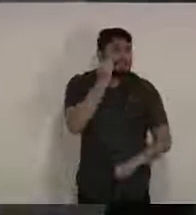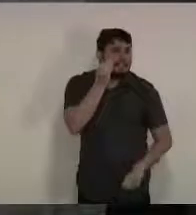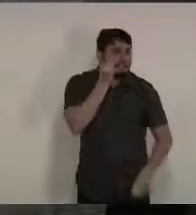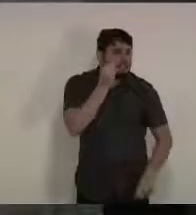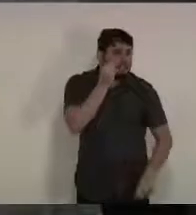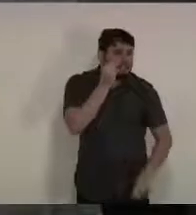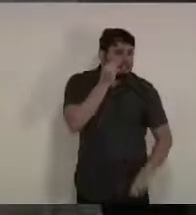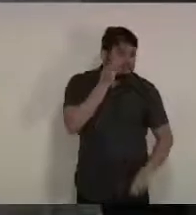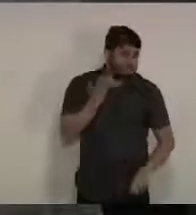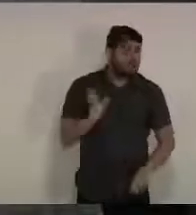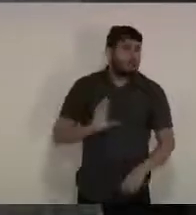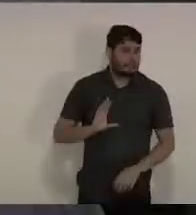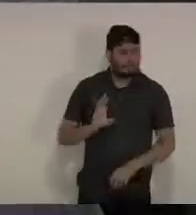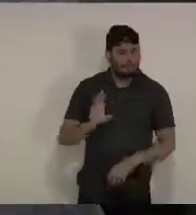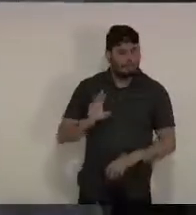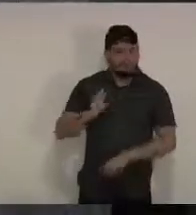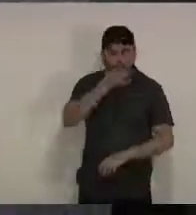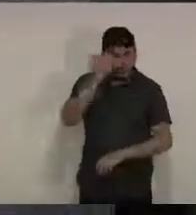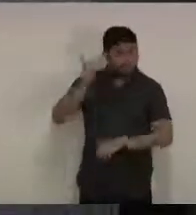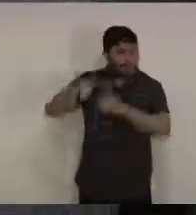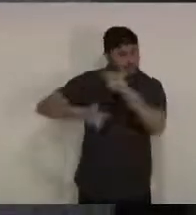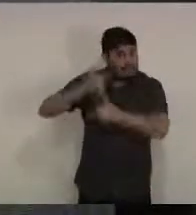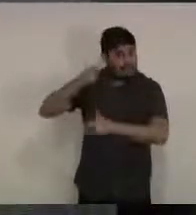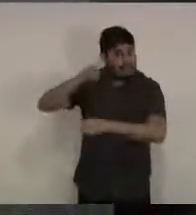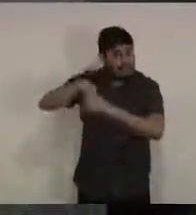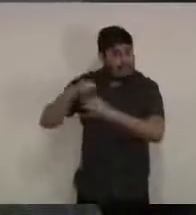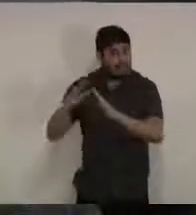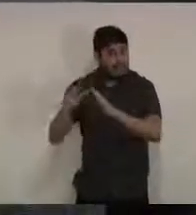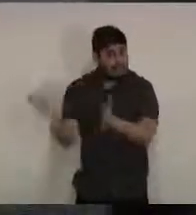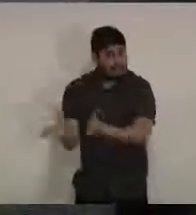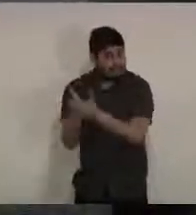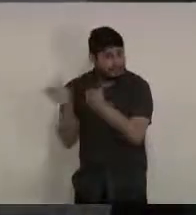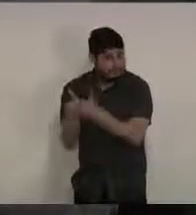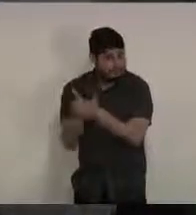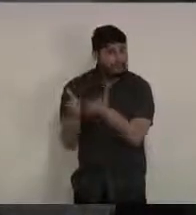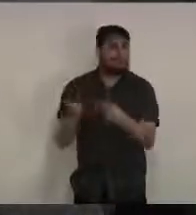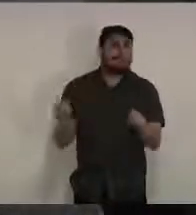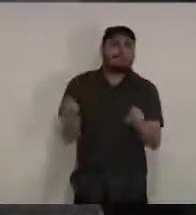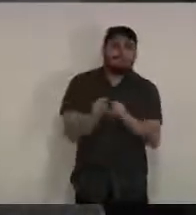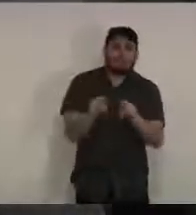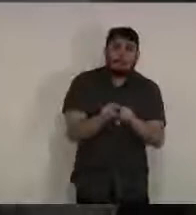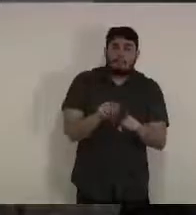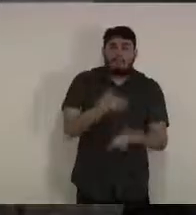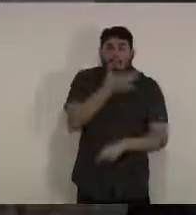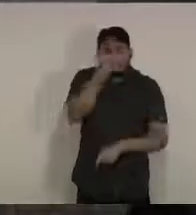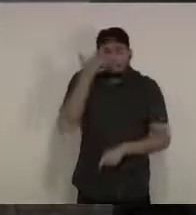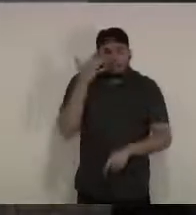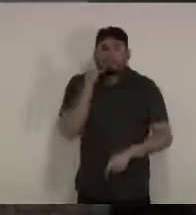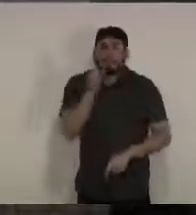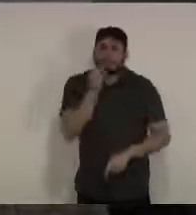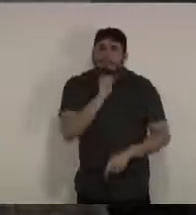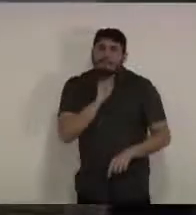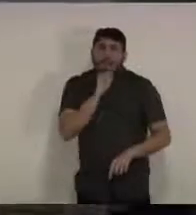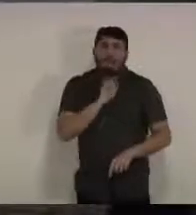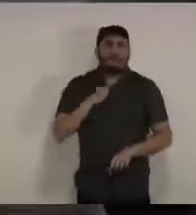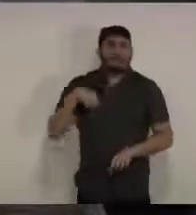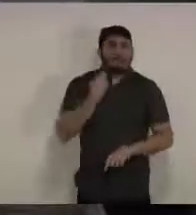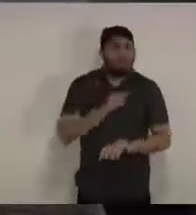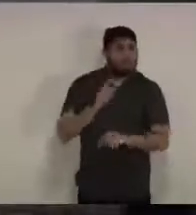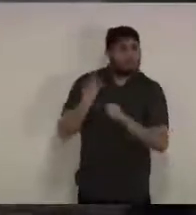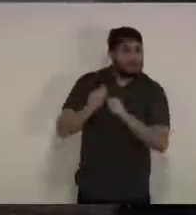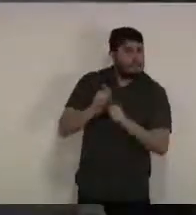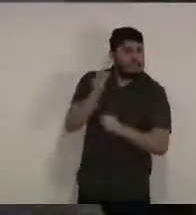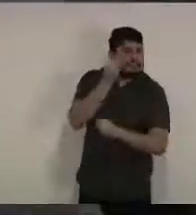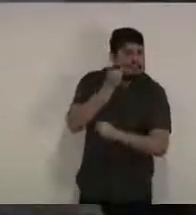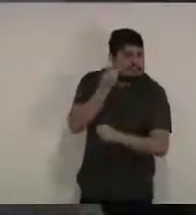99 testes desses 13 deram positivo entre eles 8 de moradores todos esses